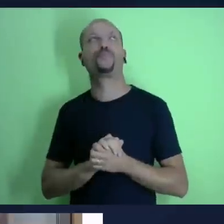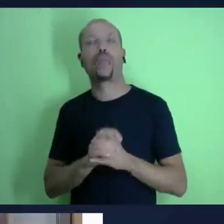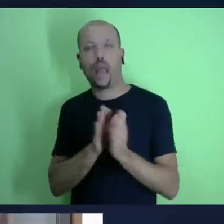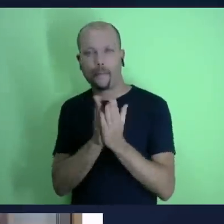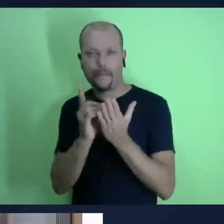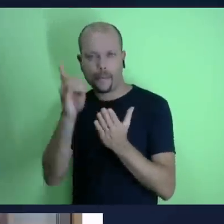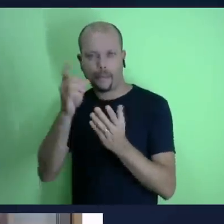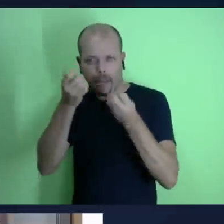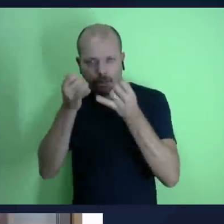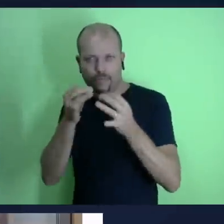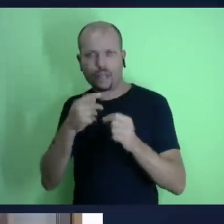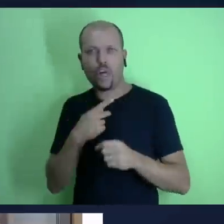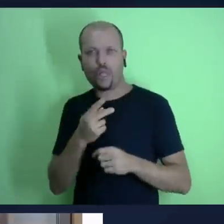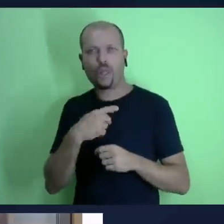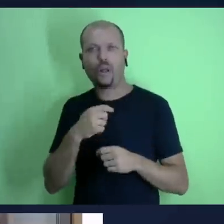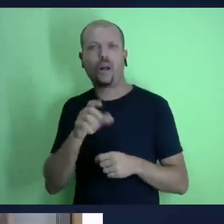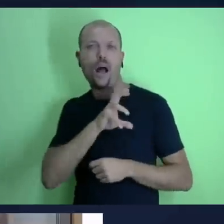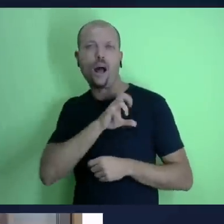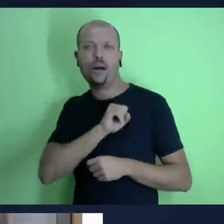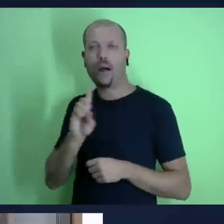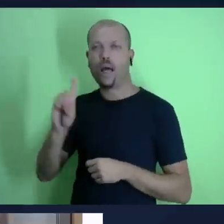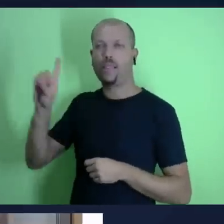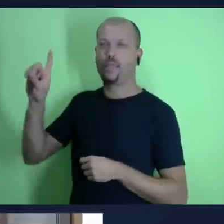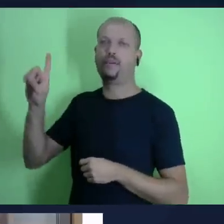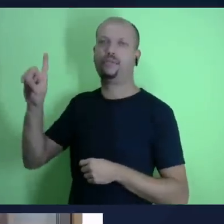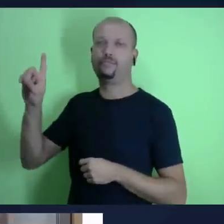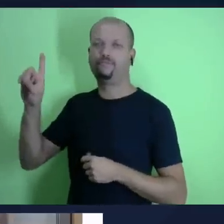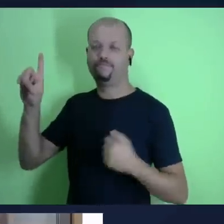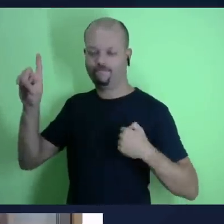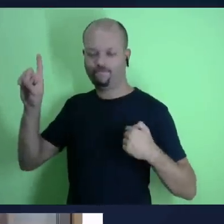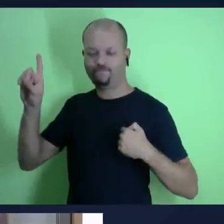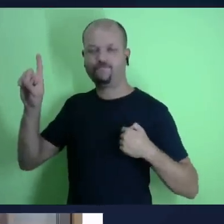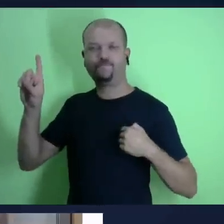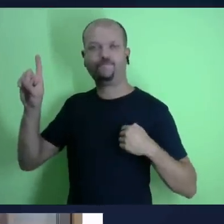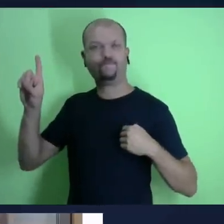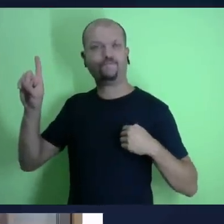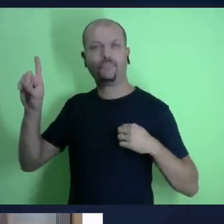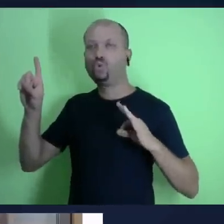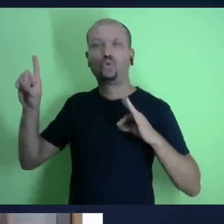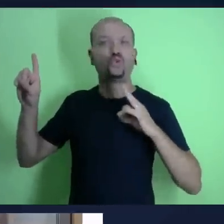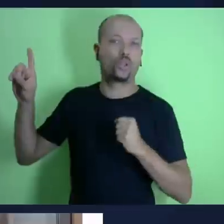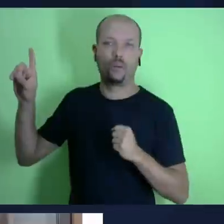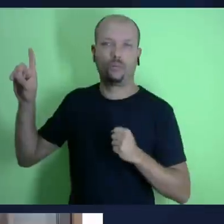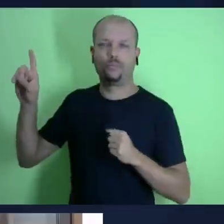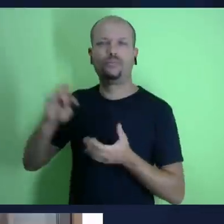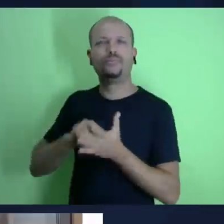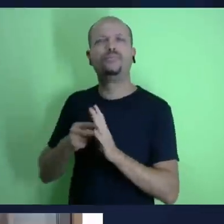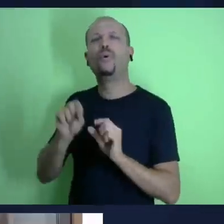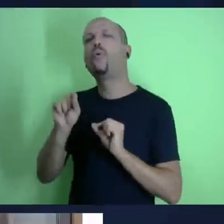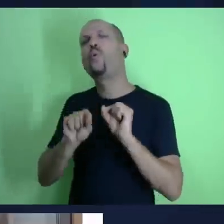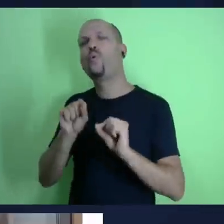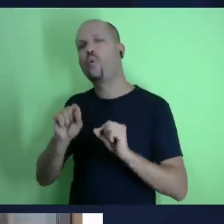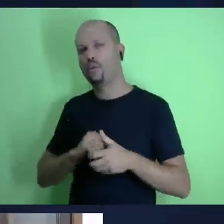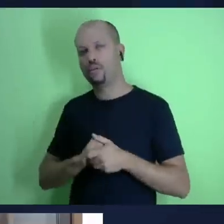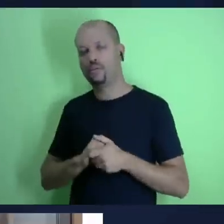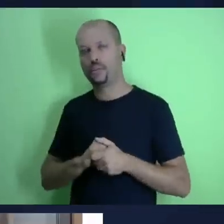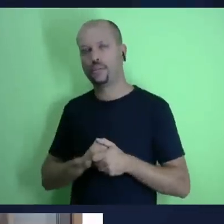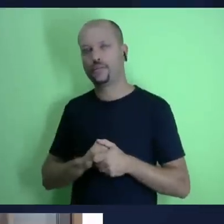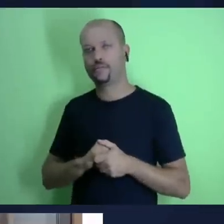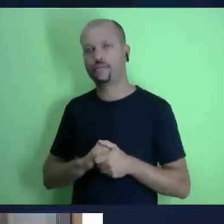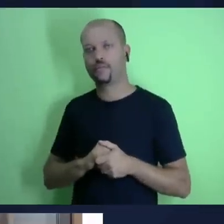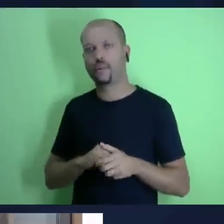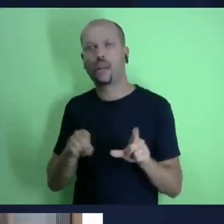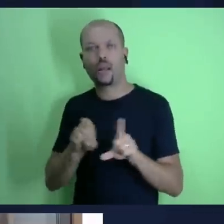pergunta mais ampla biblicamente qual é a minha atitude ou deveria ser a minha atitude a minha